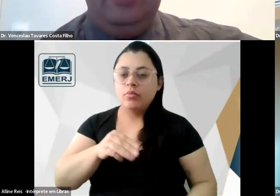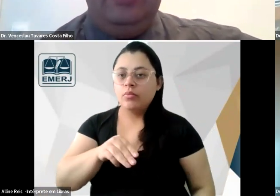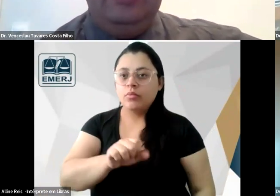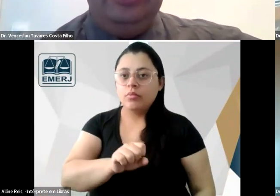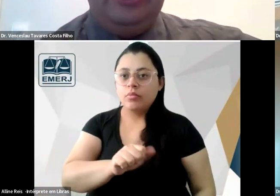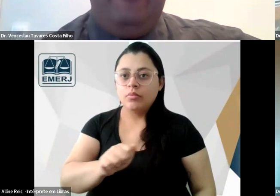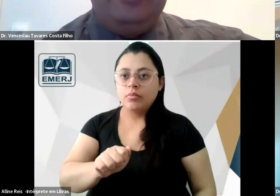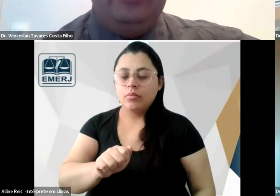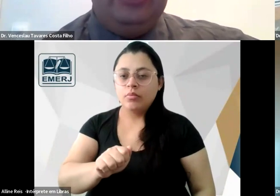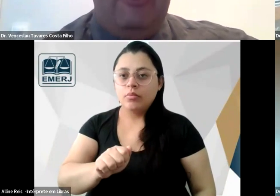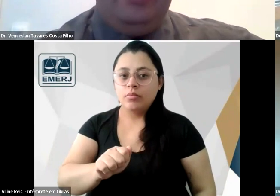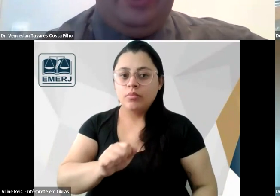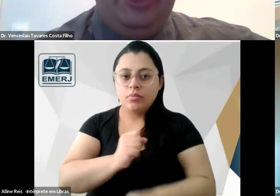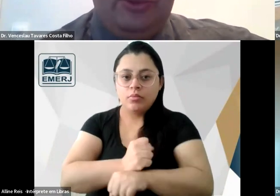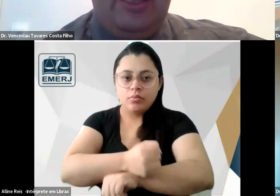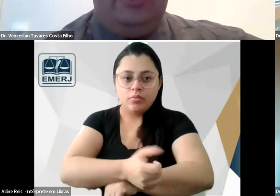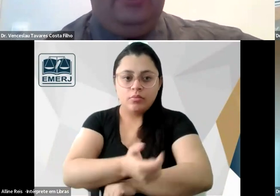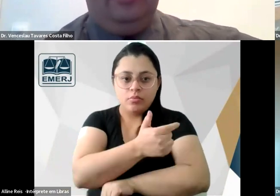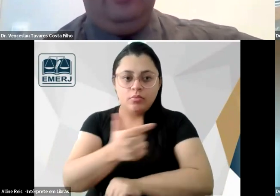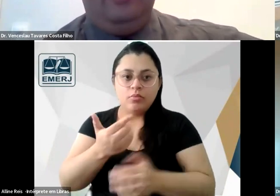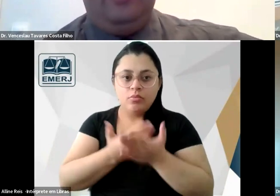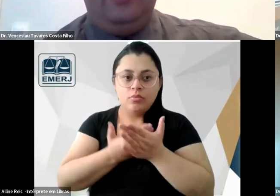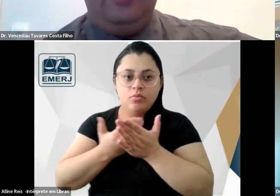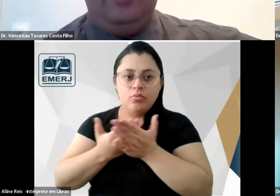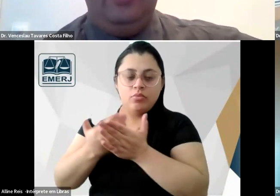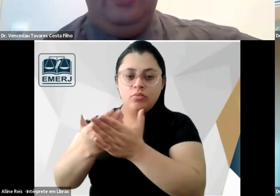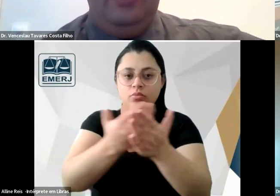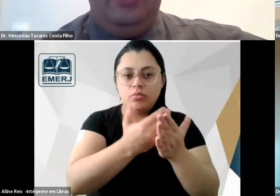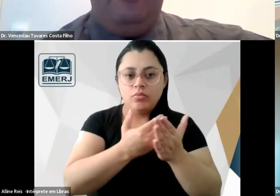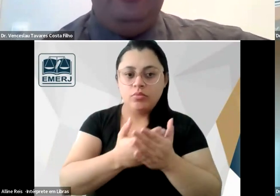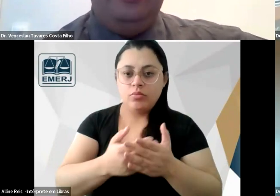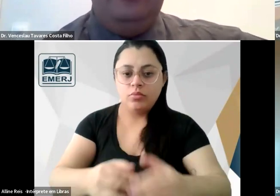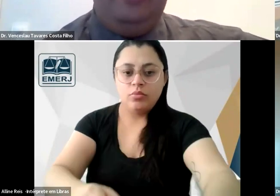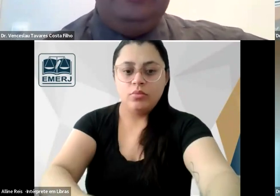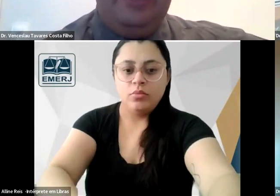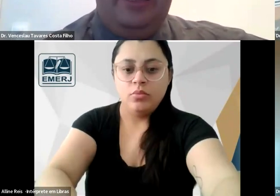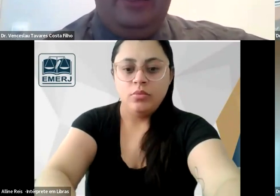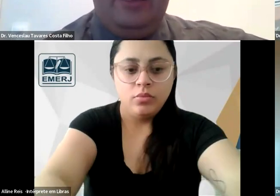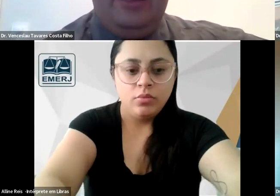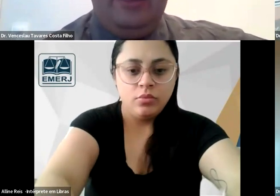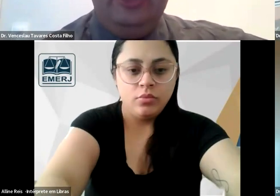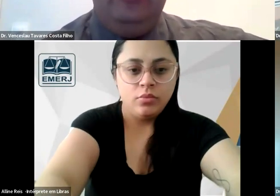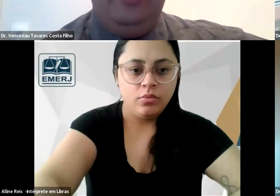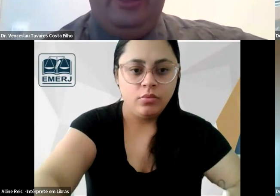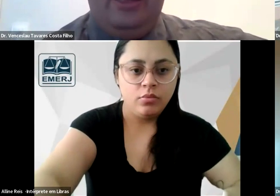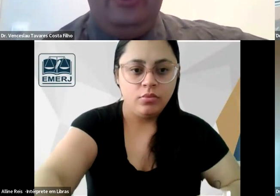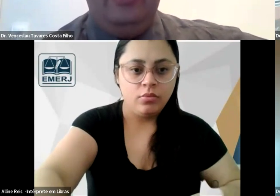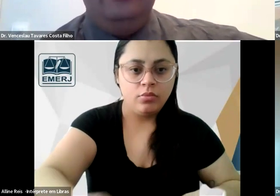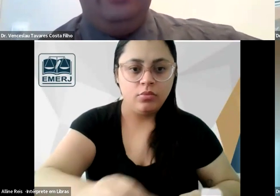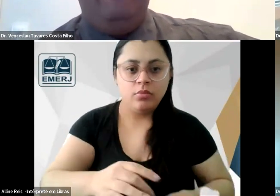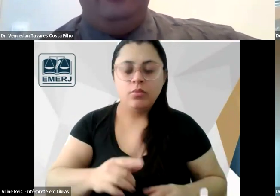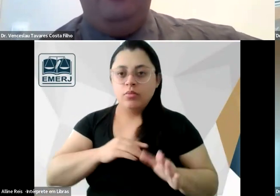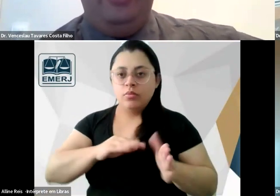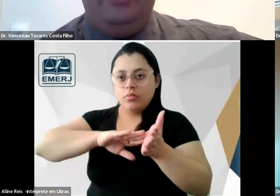de escravizados não irá estudar e portanto vai ser excluída